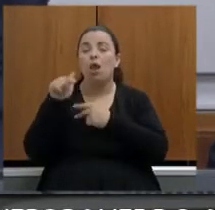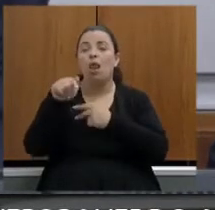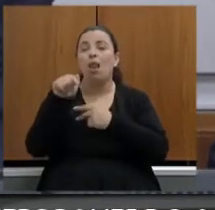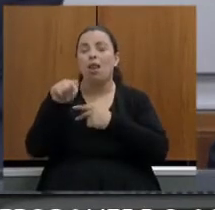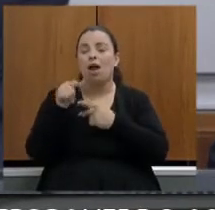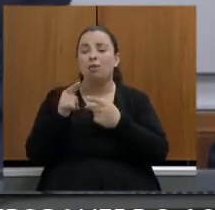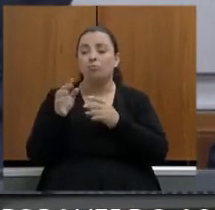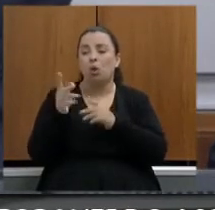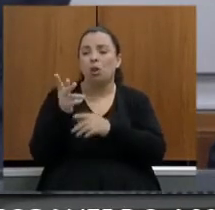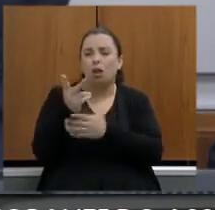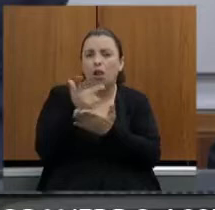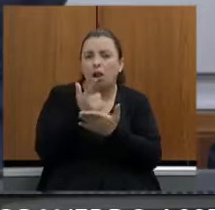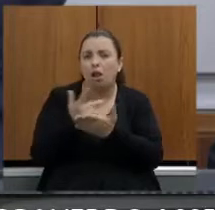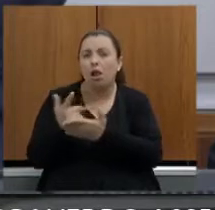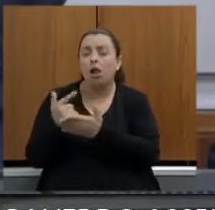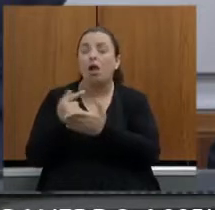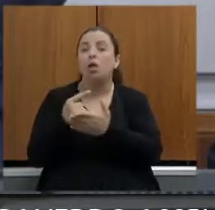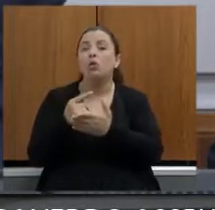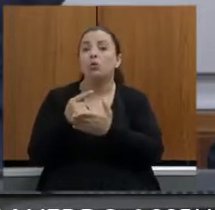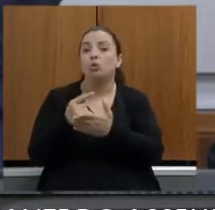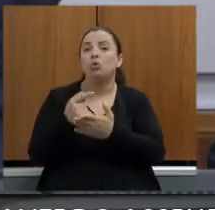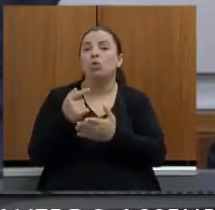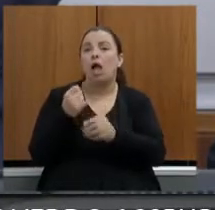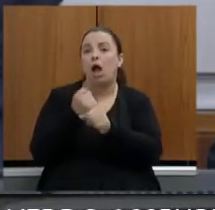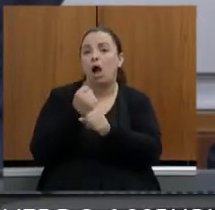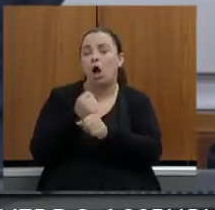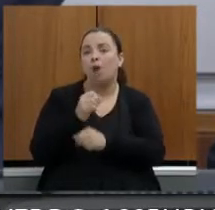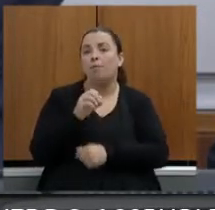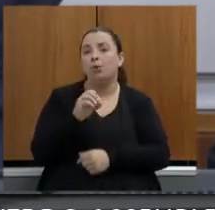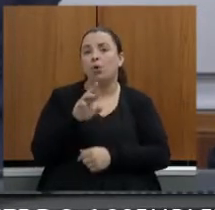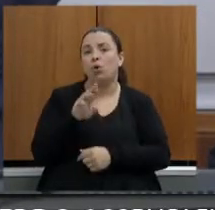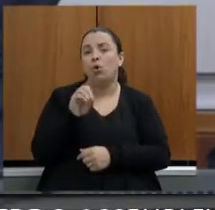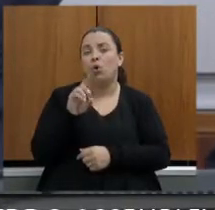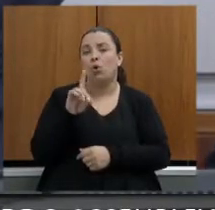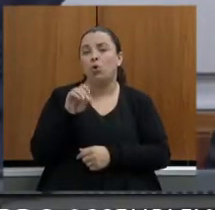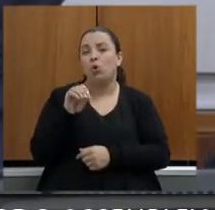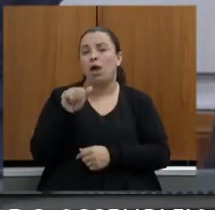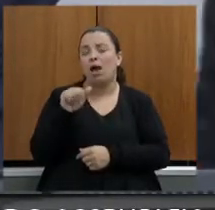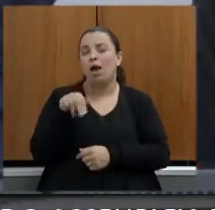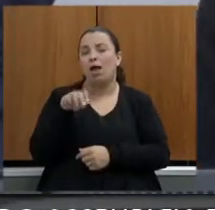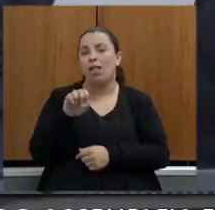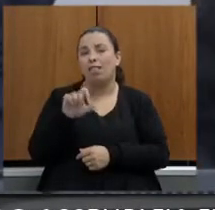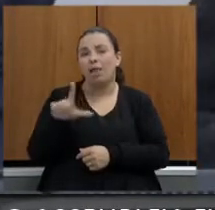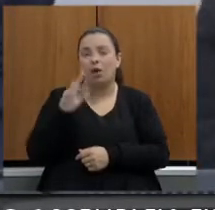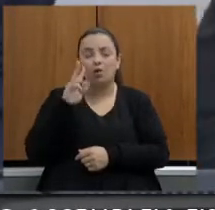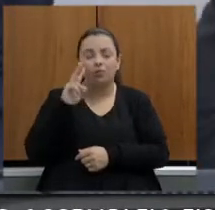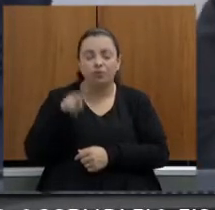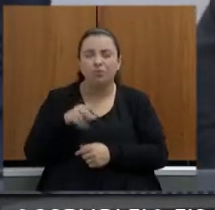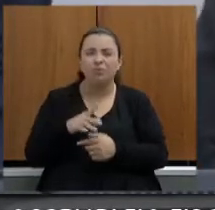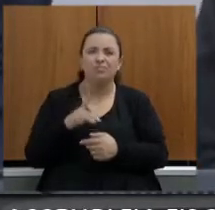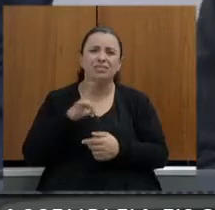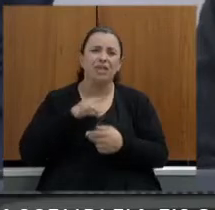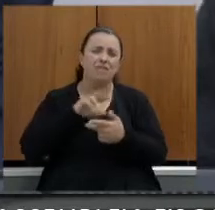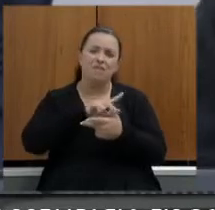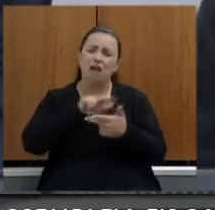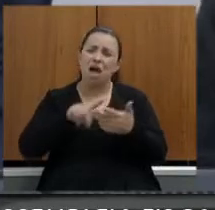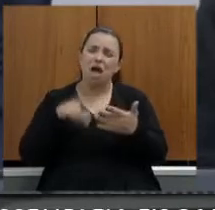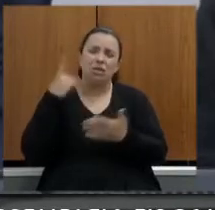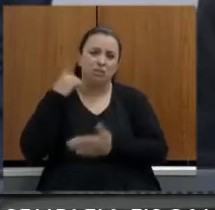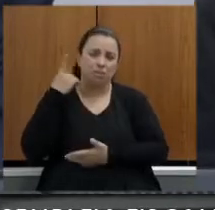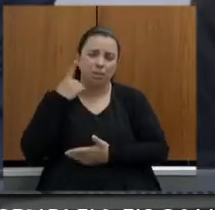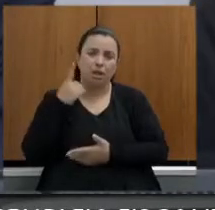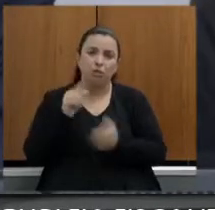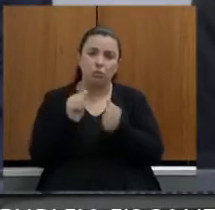junto com a secretaria capitaneados pelo deputado Virgílio Guimarães pelo deputado Mauro Tramonte e